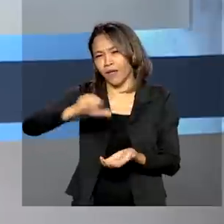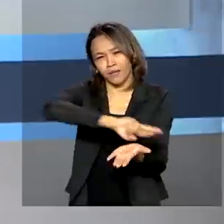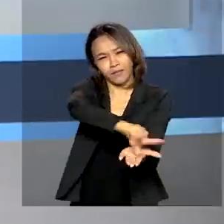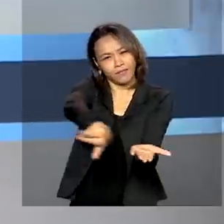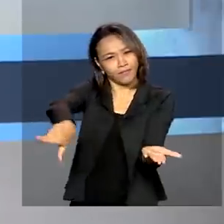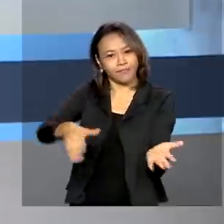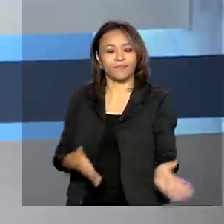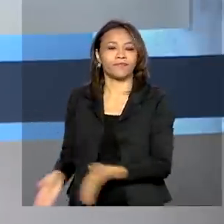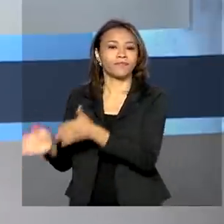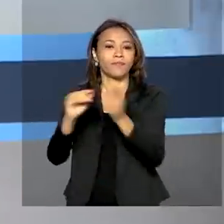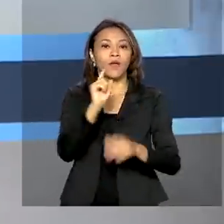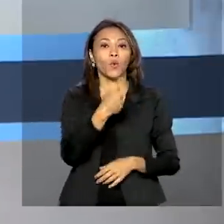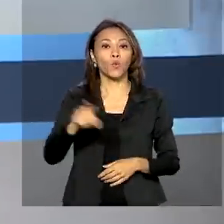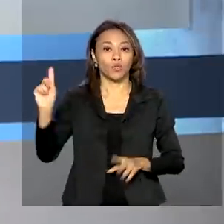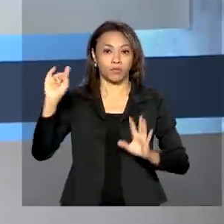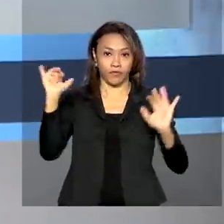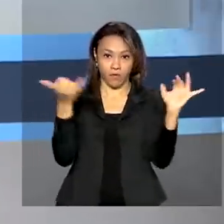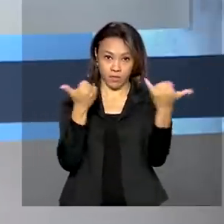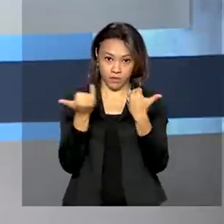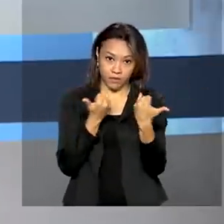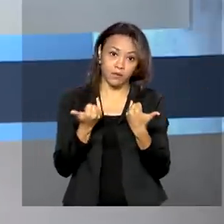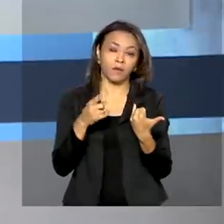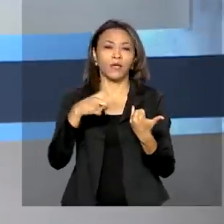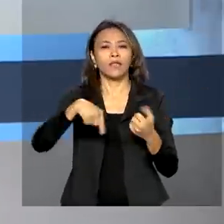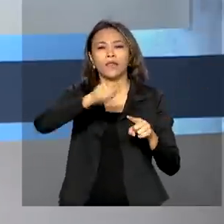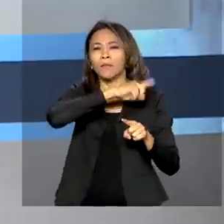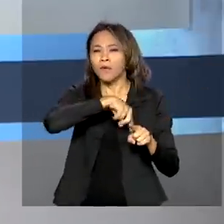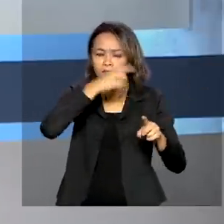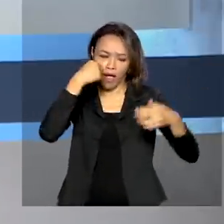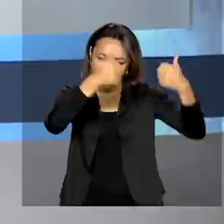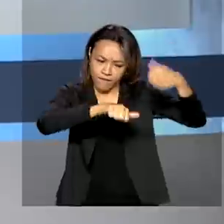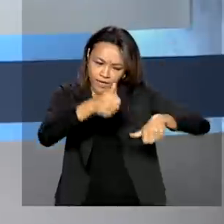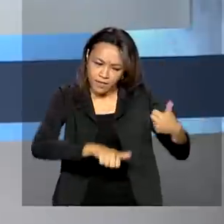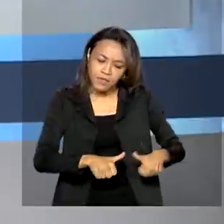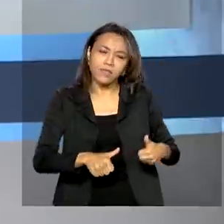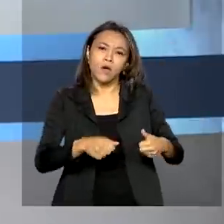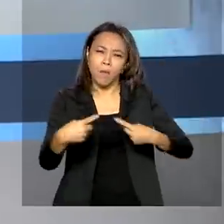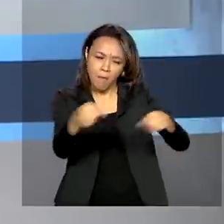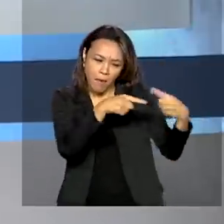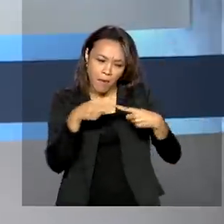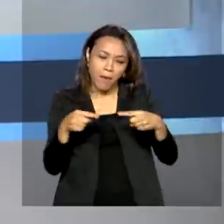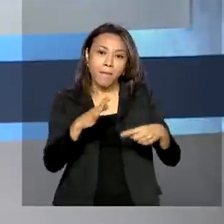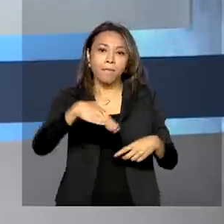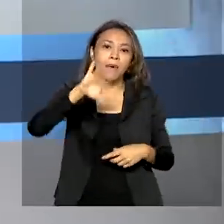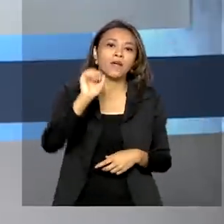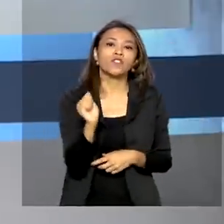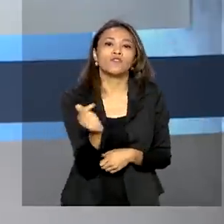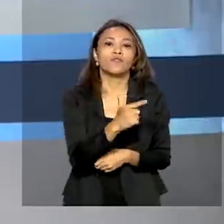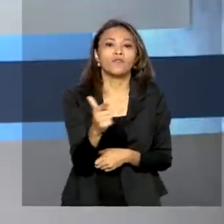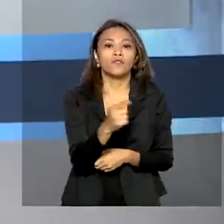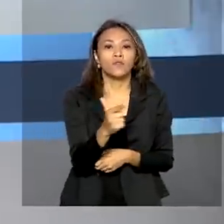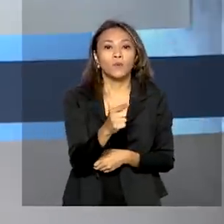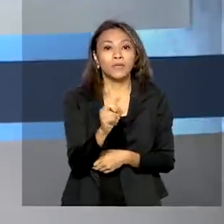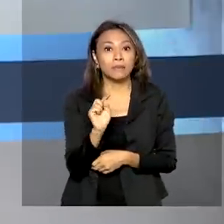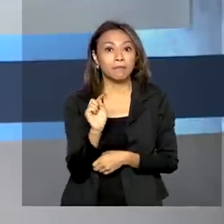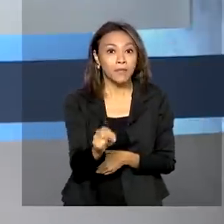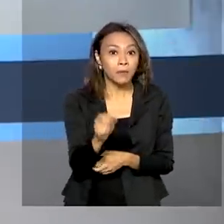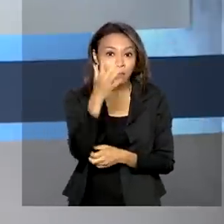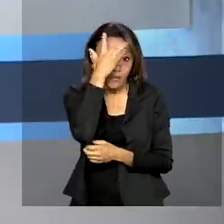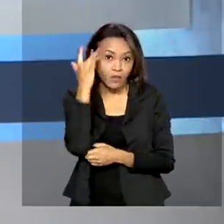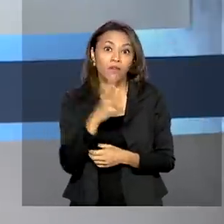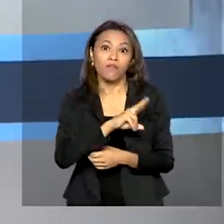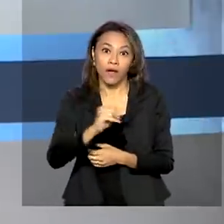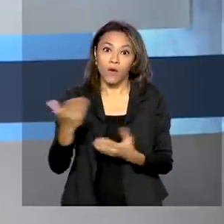E uma última informação. Depois de reavaliações e contestações, mais de 22 mil pessoas vão receber hoje parcelas do